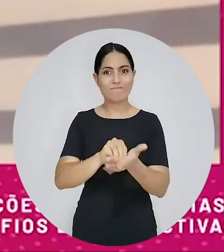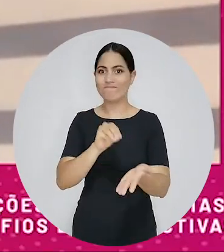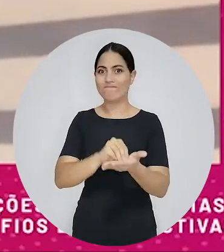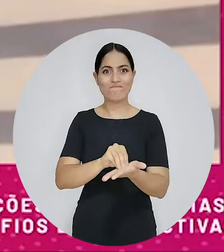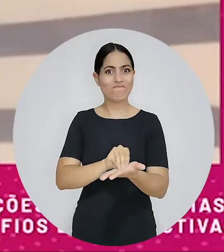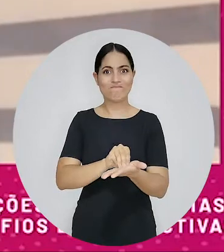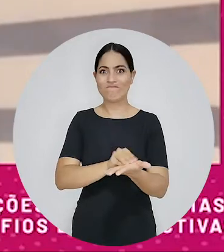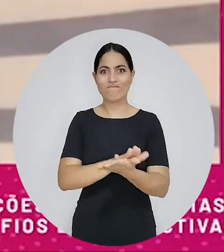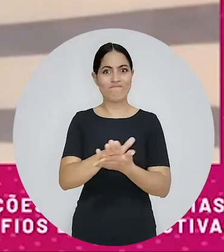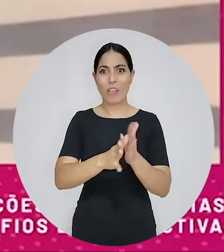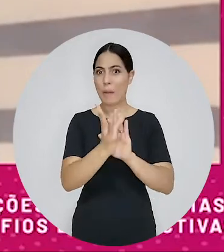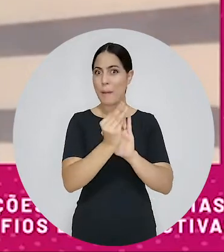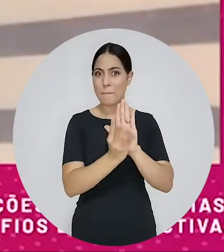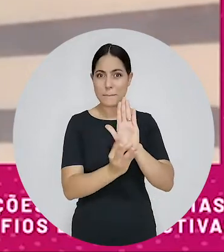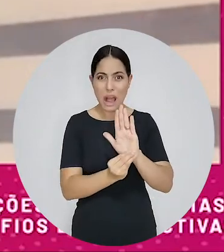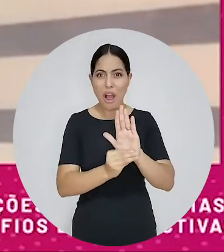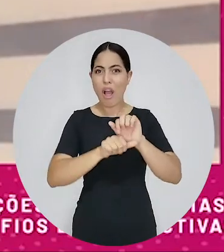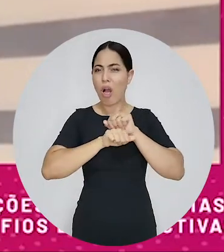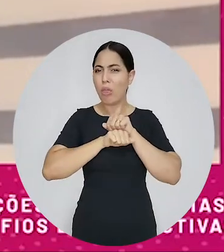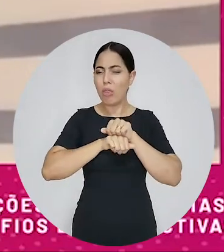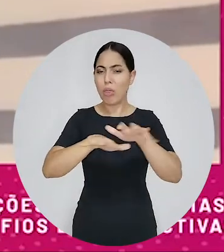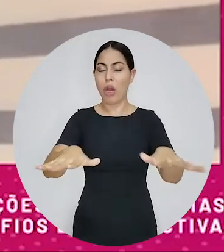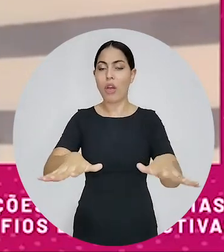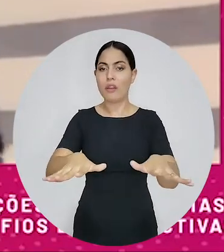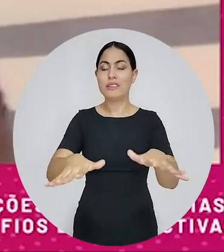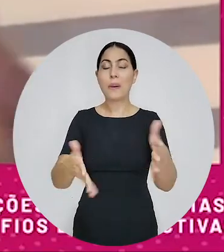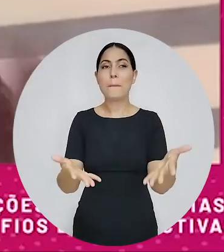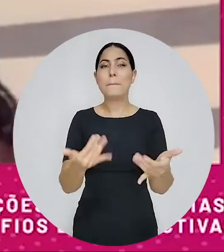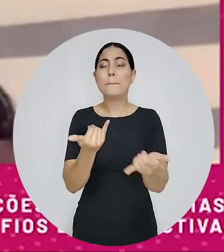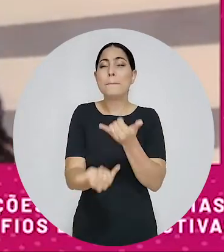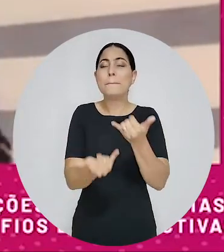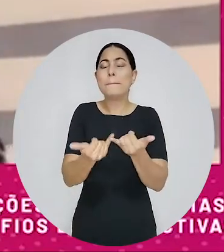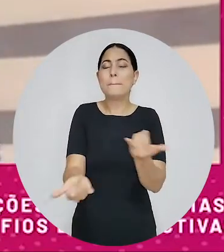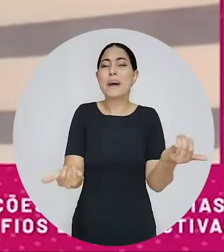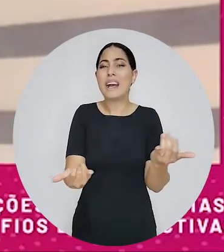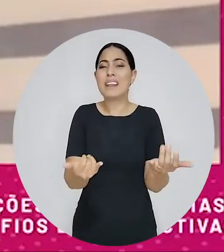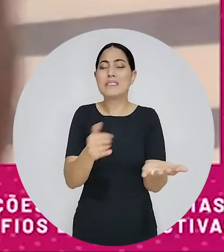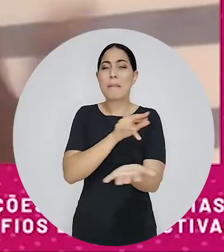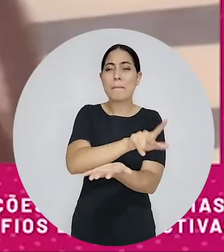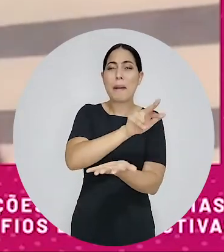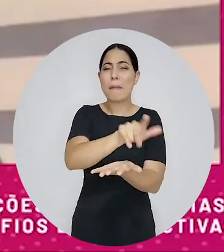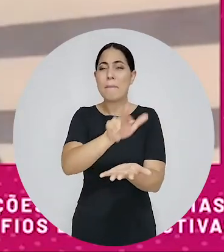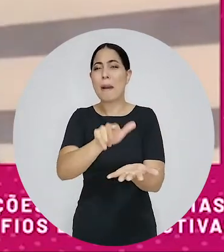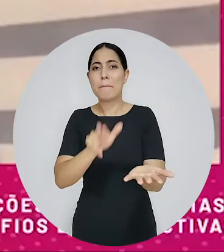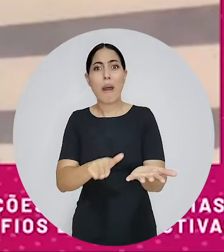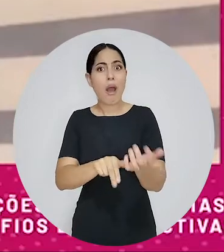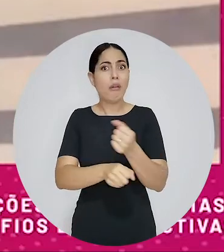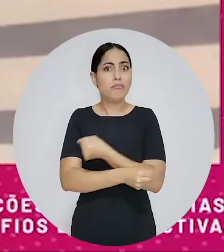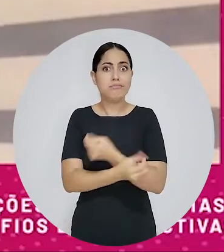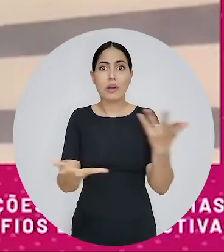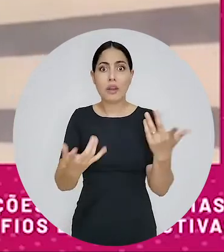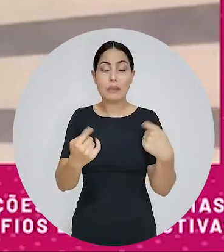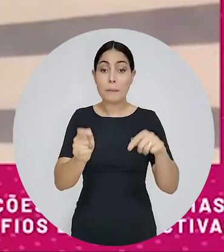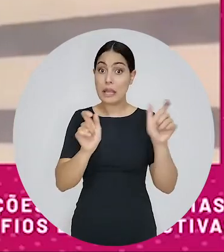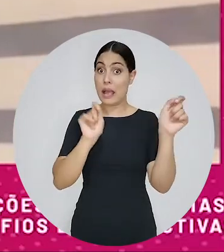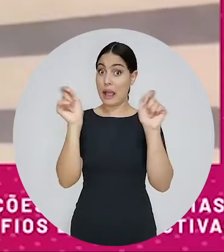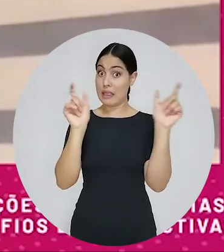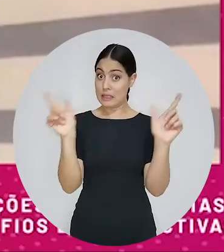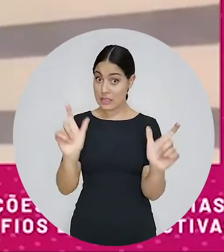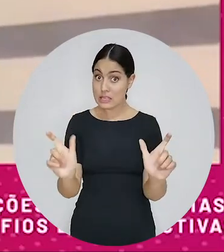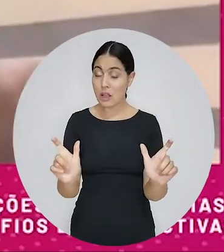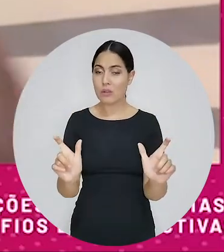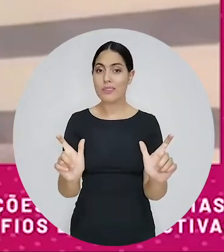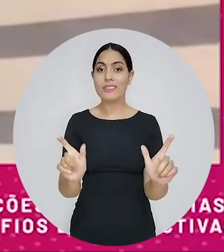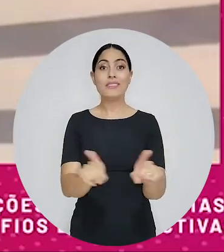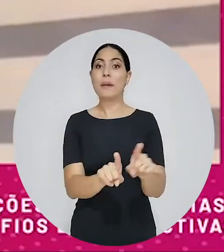uma escassez de espaço para publicar. Na verdade, é uma escassez de atenção. Há tanta coisa sendo publicada que você tem um problema de atenção.